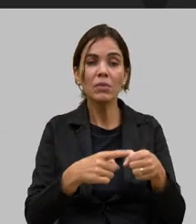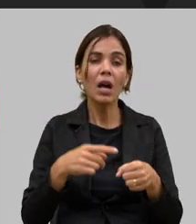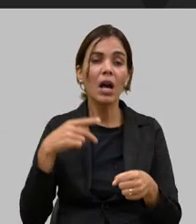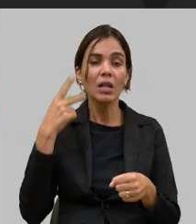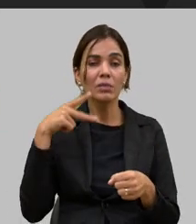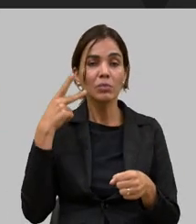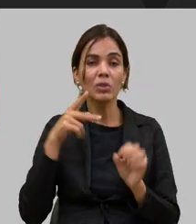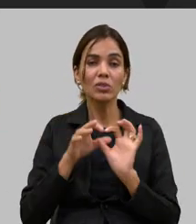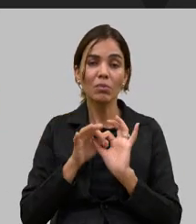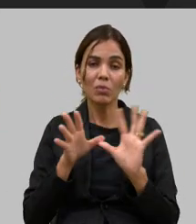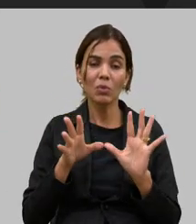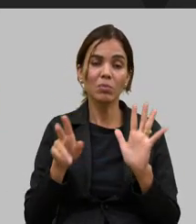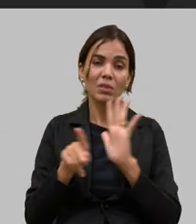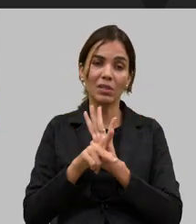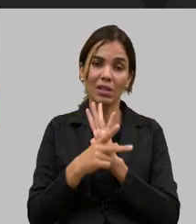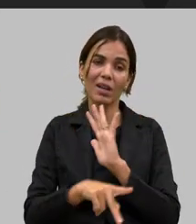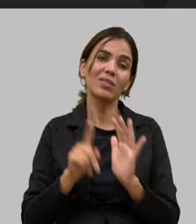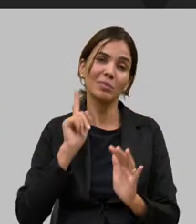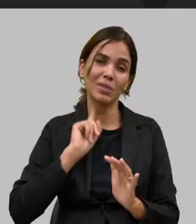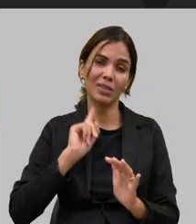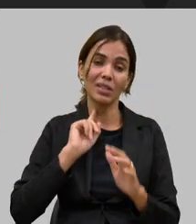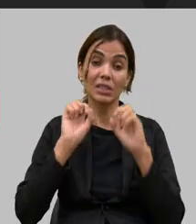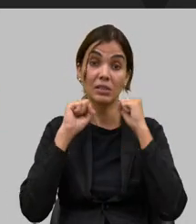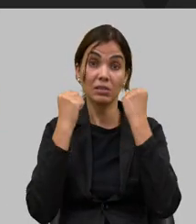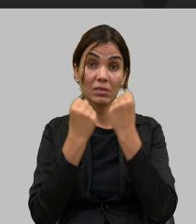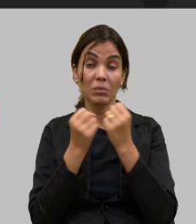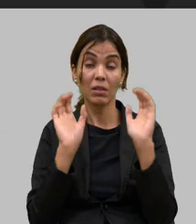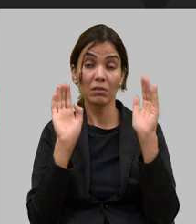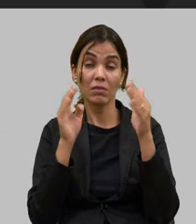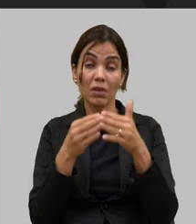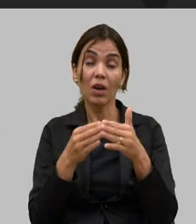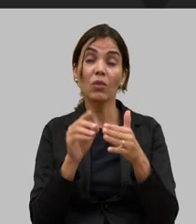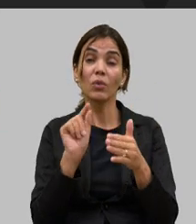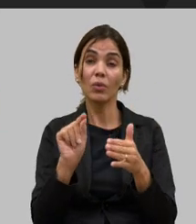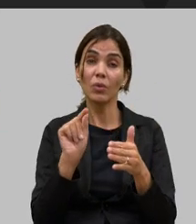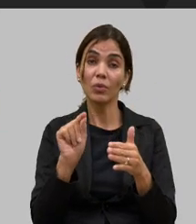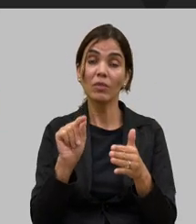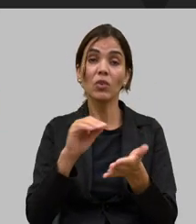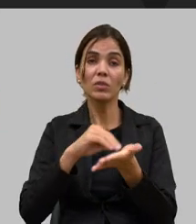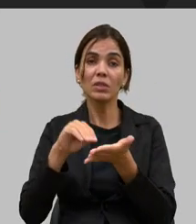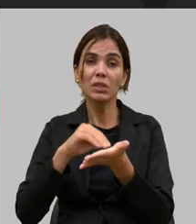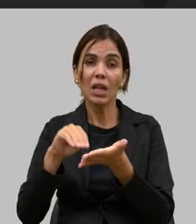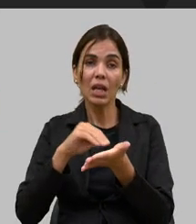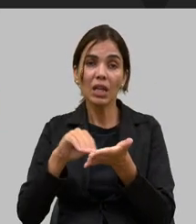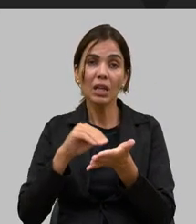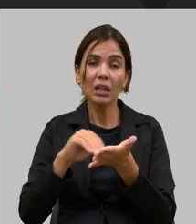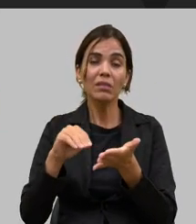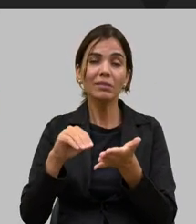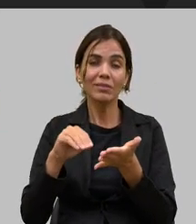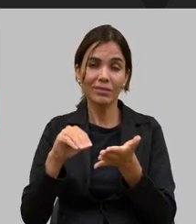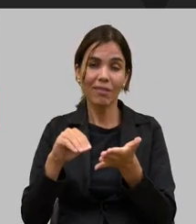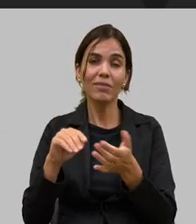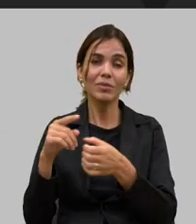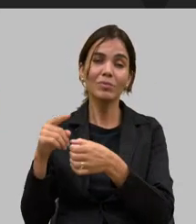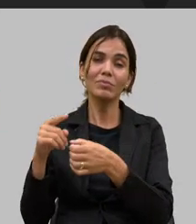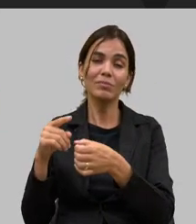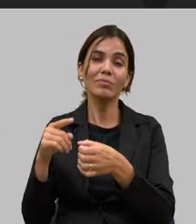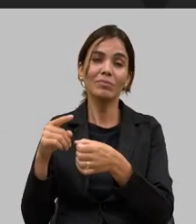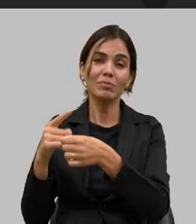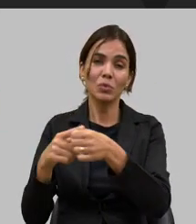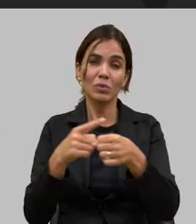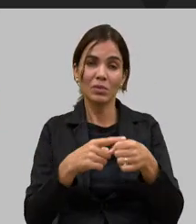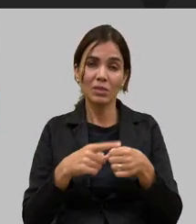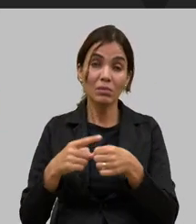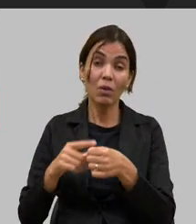acho que nesse seminário o foco foi os secretários municipais de agricultura conhecerem a Secretaria da Agricultura suas